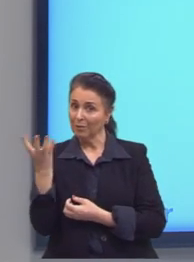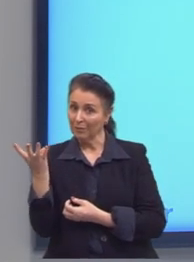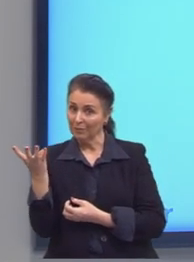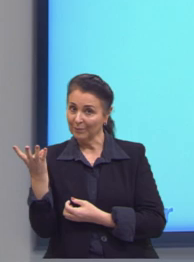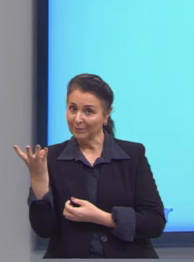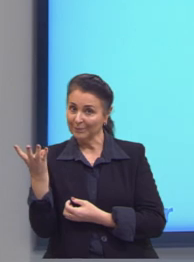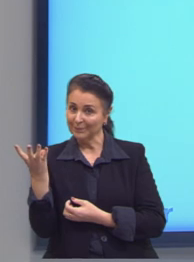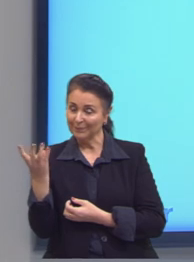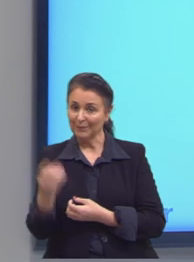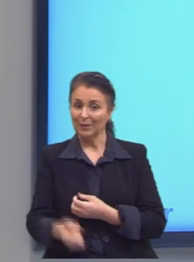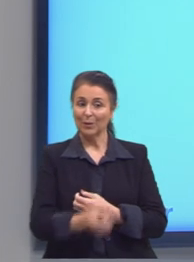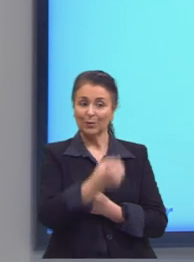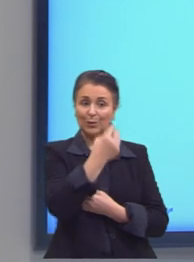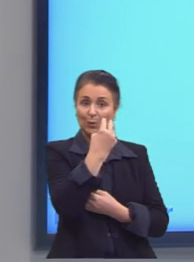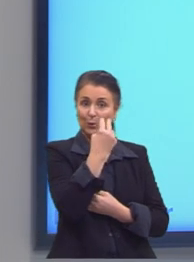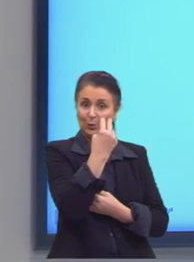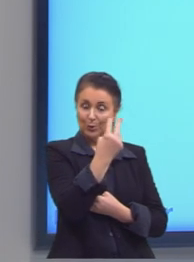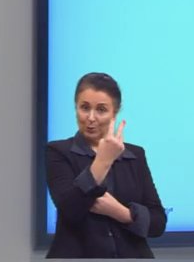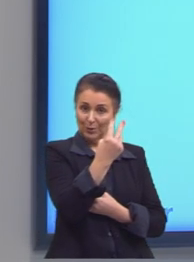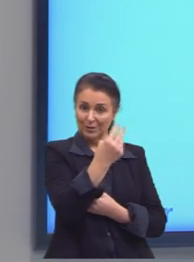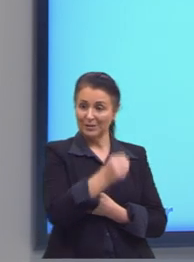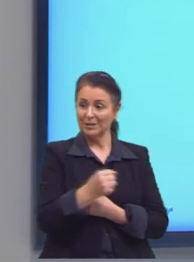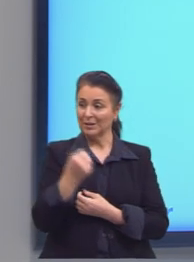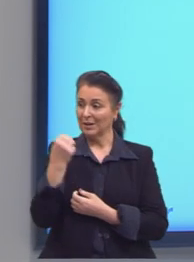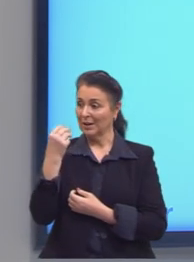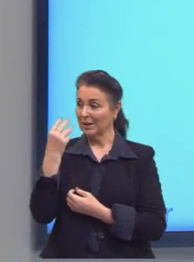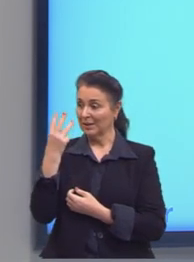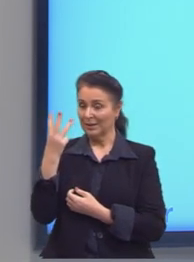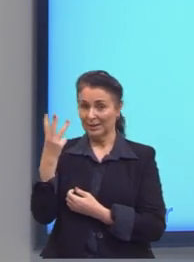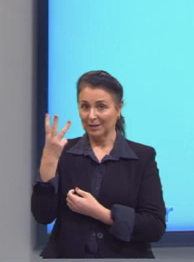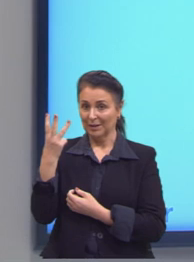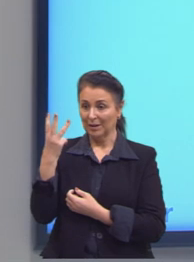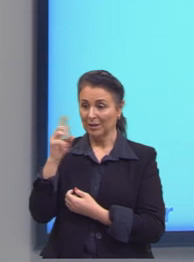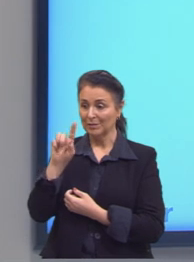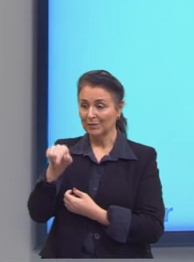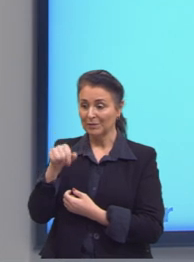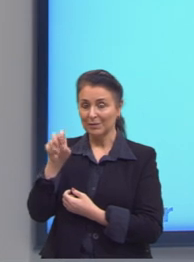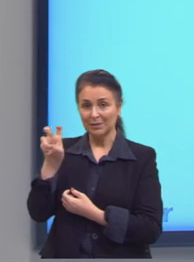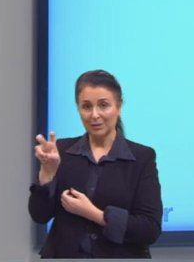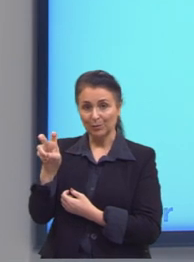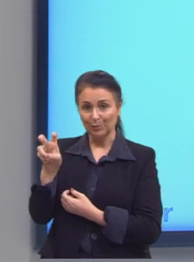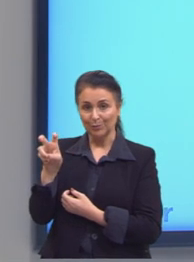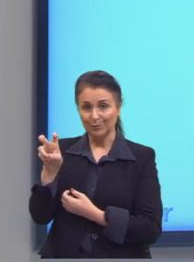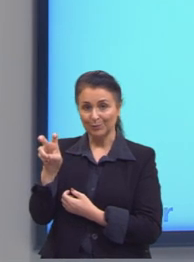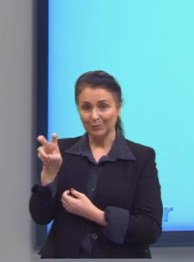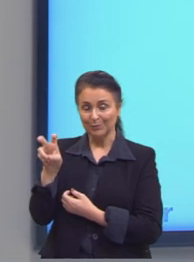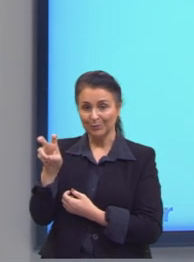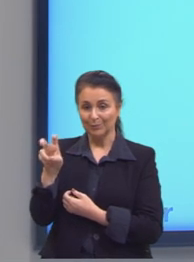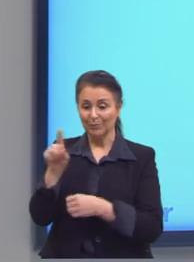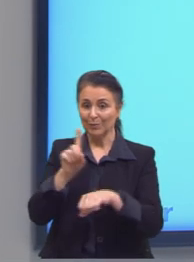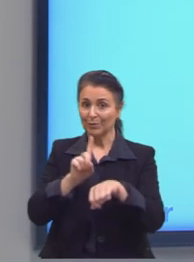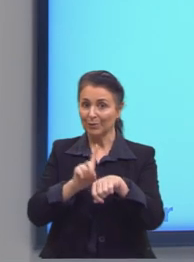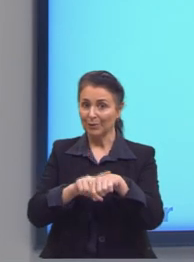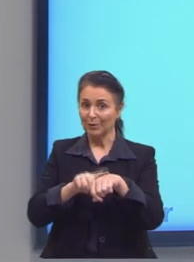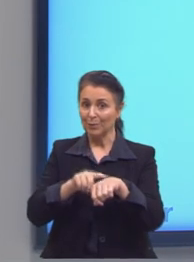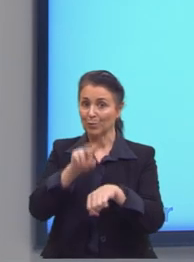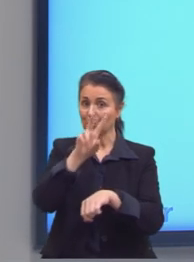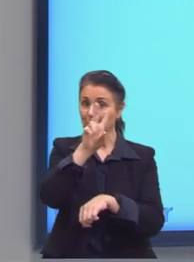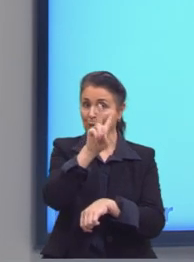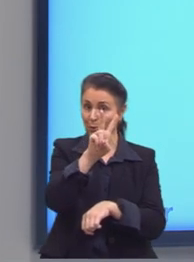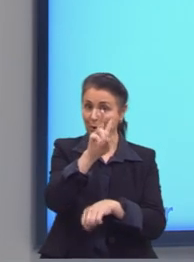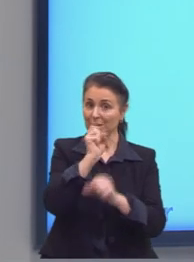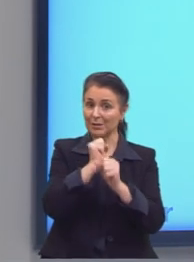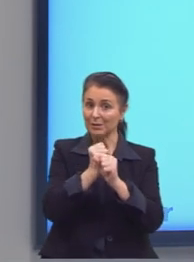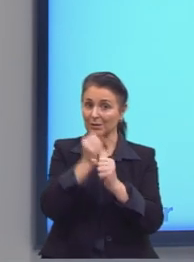De dois metros até três metros e meio, correspondendo, então, ao tempo de dois anos e meio